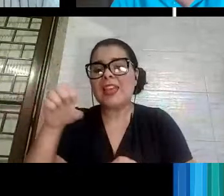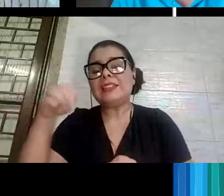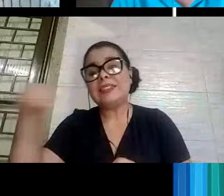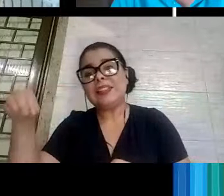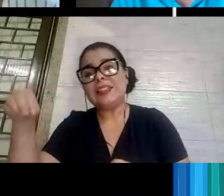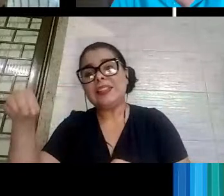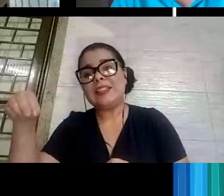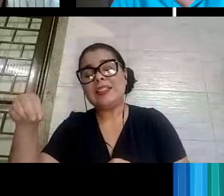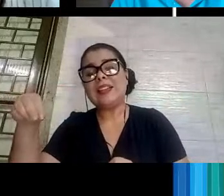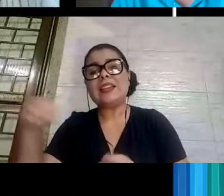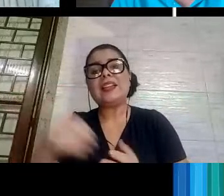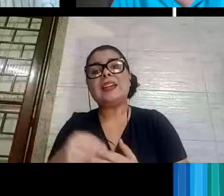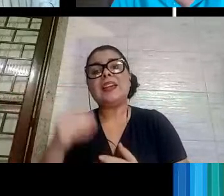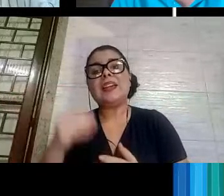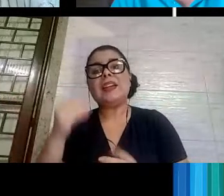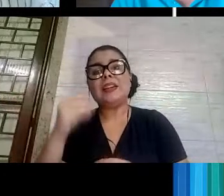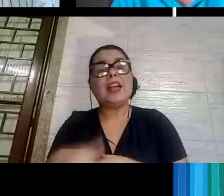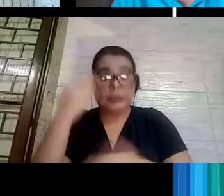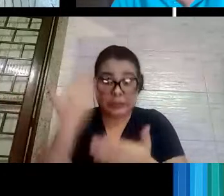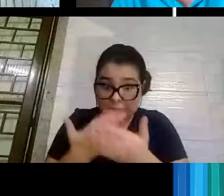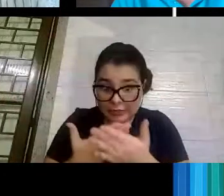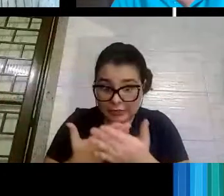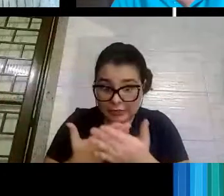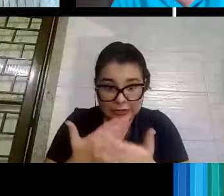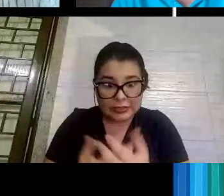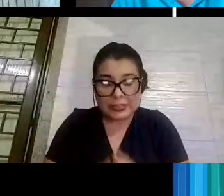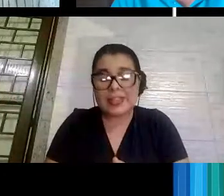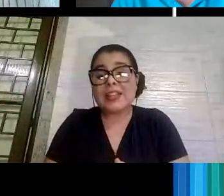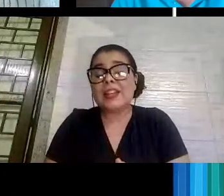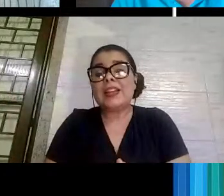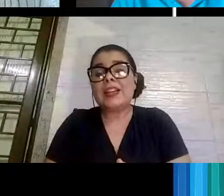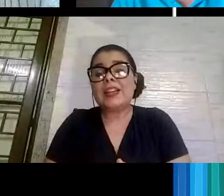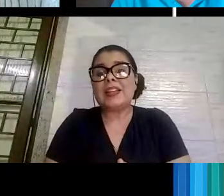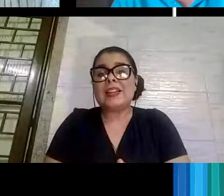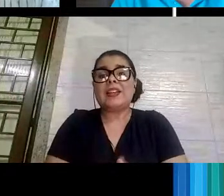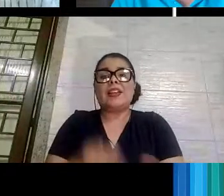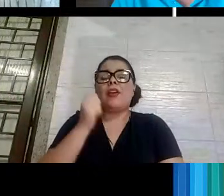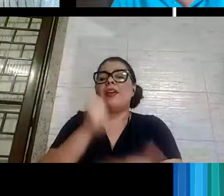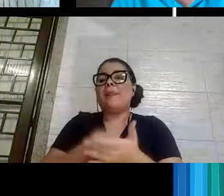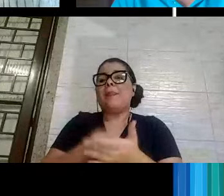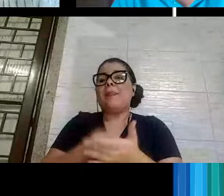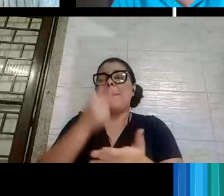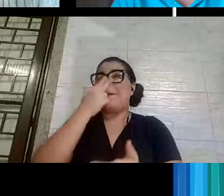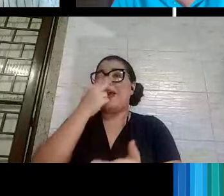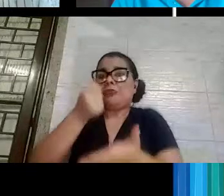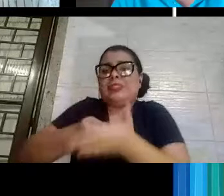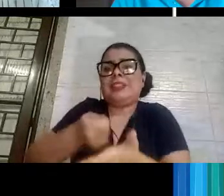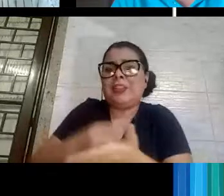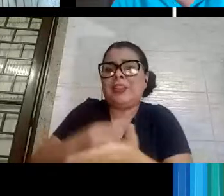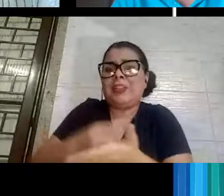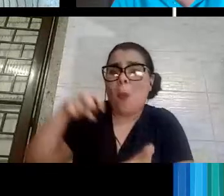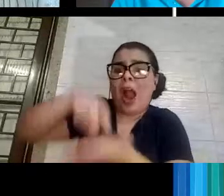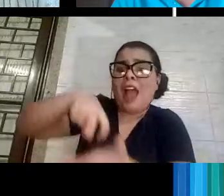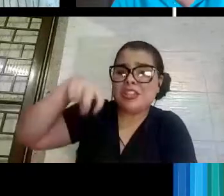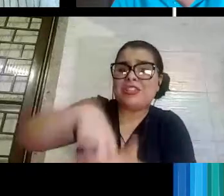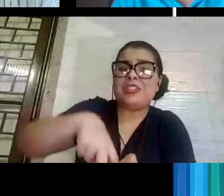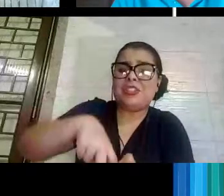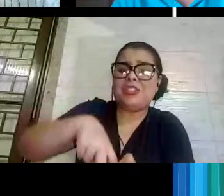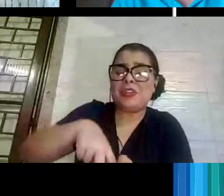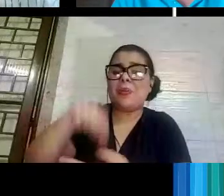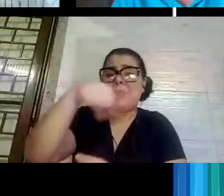está nesse ritmo final aí, dessa loucura do Enem em janeiro, isso é uma punição aos alunos, uma punição aos jovens,